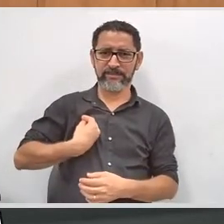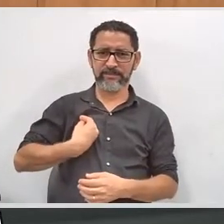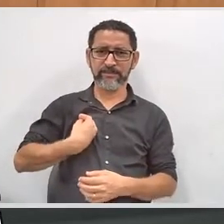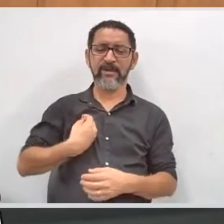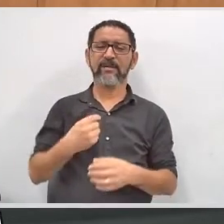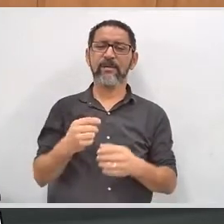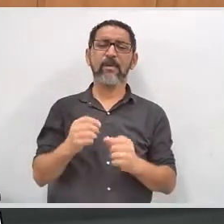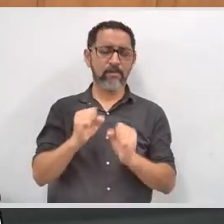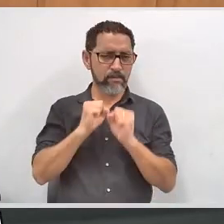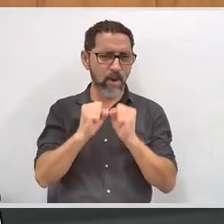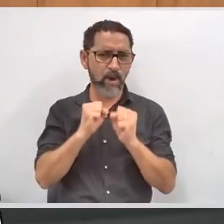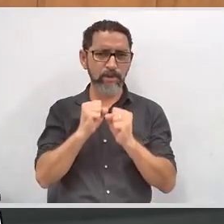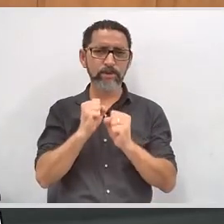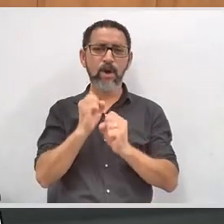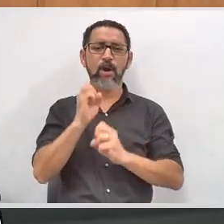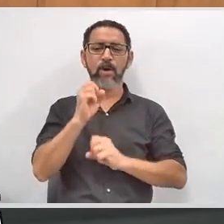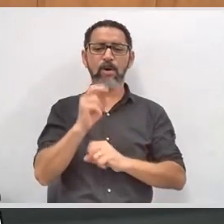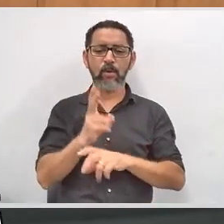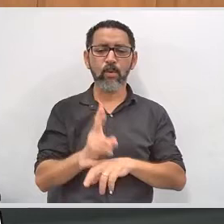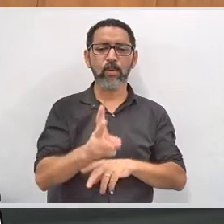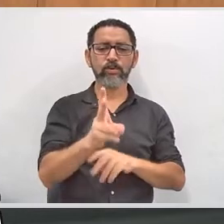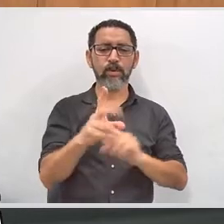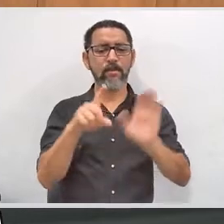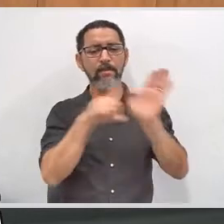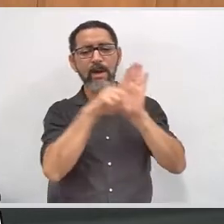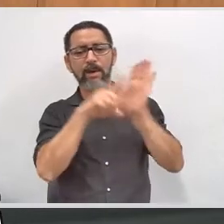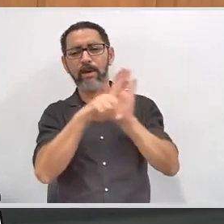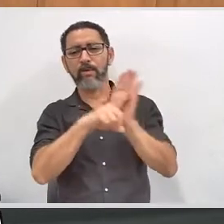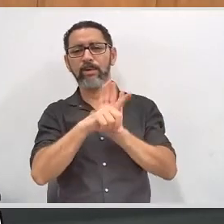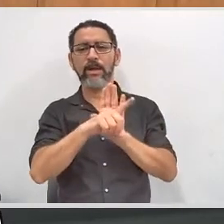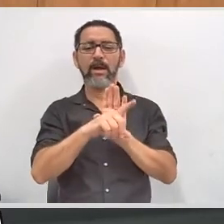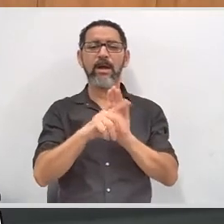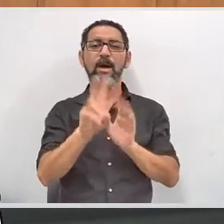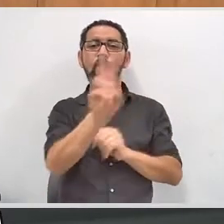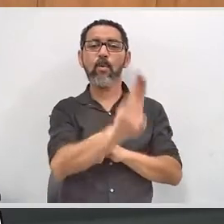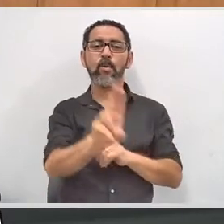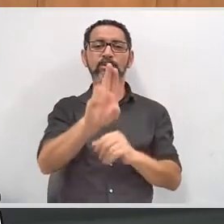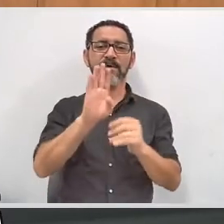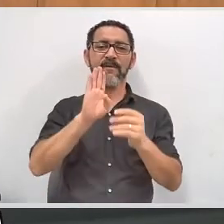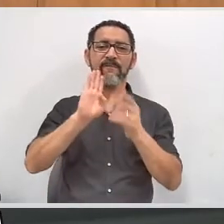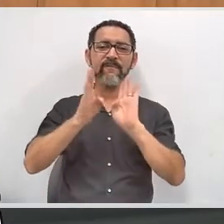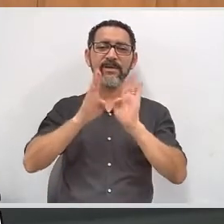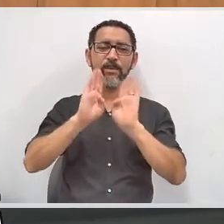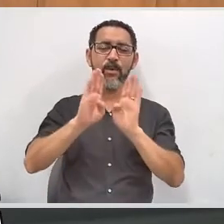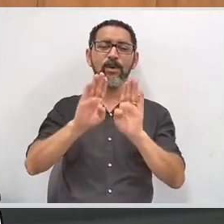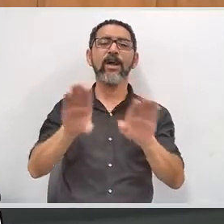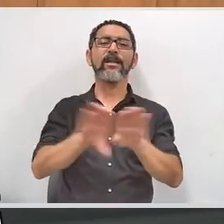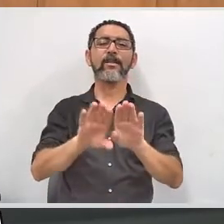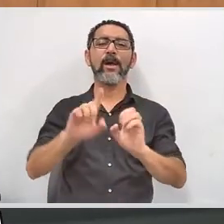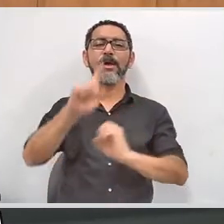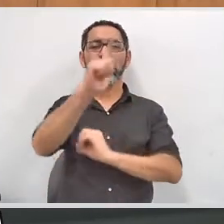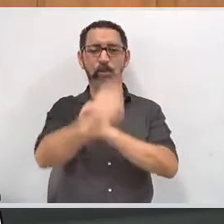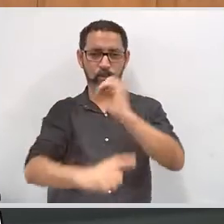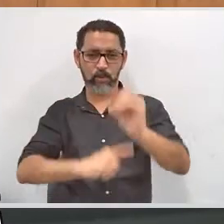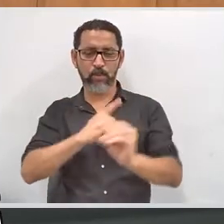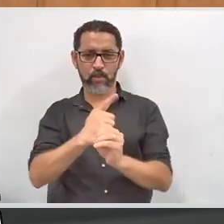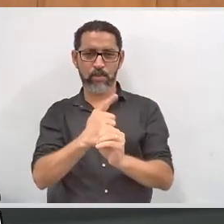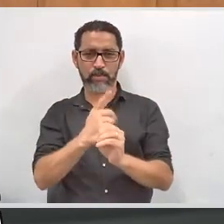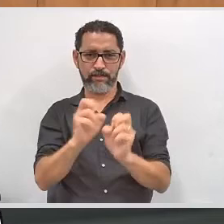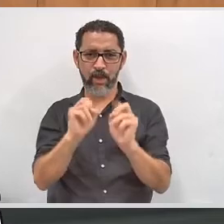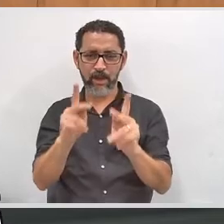e pode ser feito também pelas contas do Facebook ou do Google e mandar as perguntas diretamente que nós estaremos